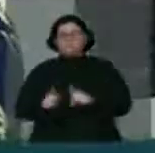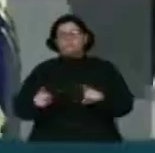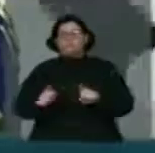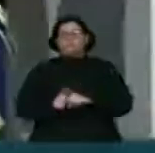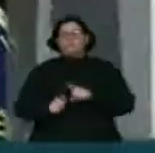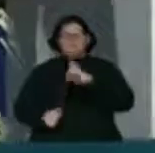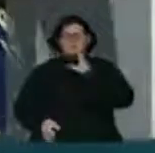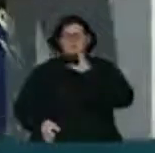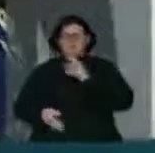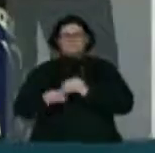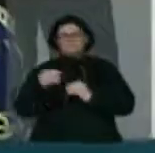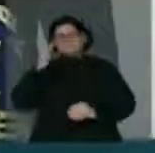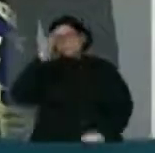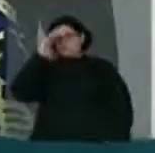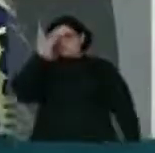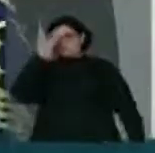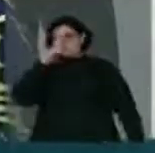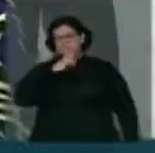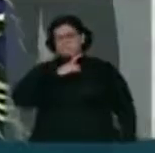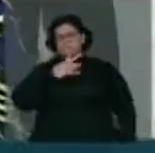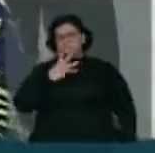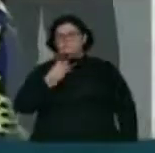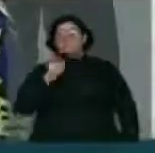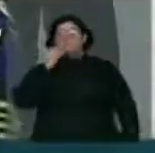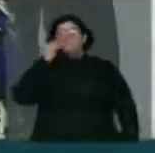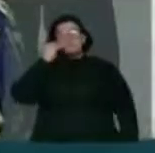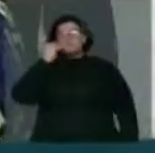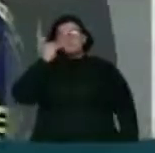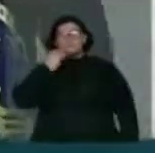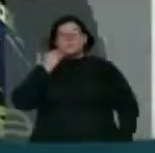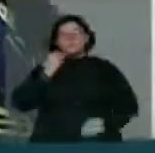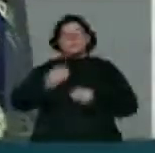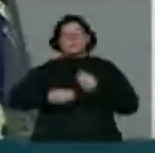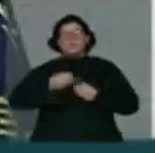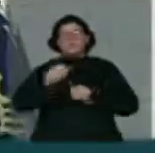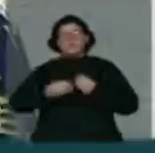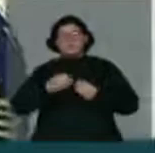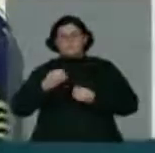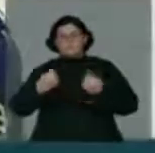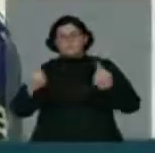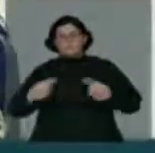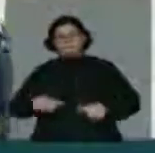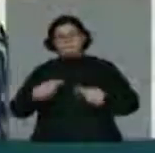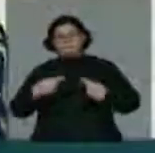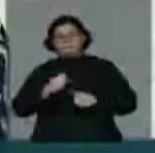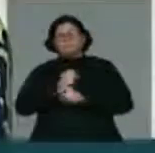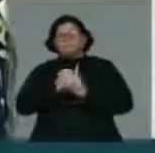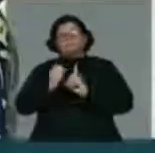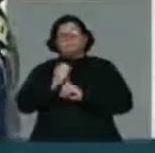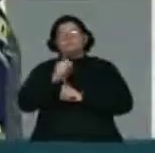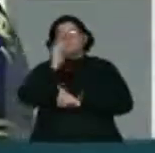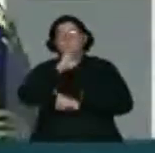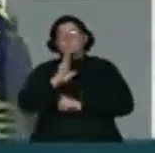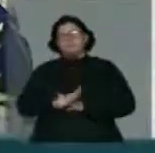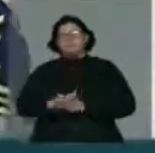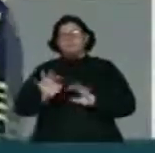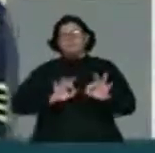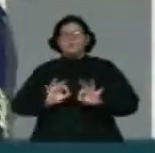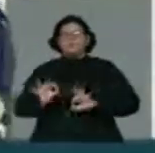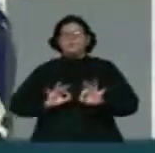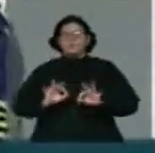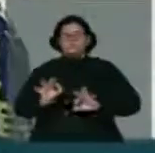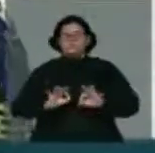que é uma rica experiência e é a forma de escutar a sociedade brasileira organizada.